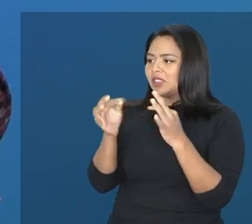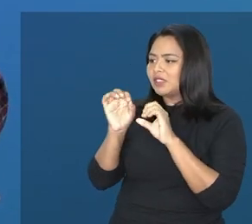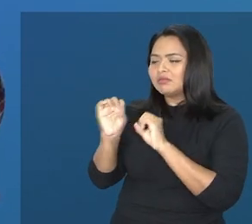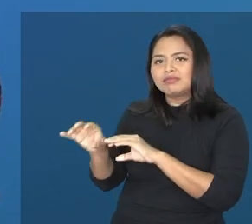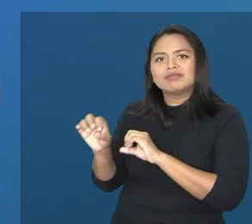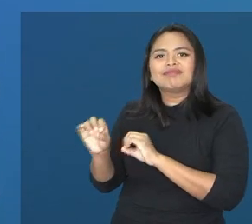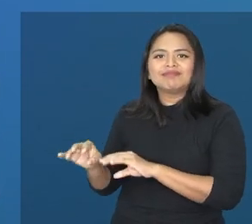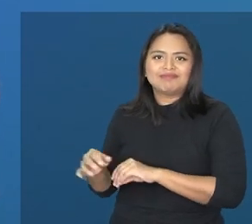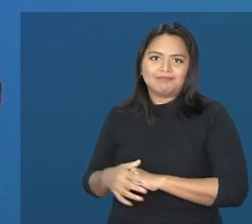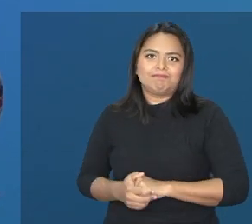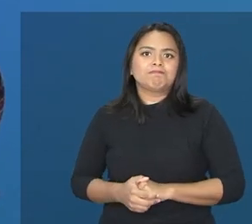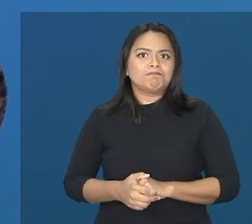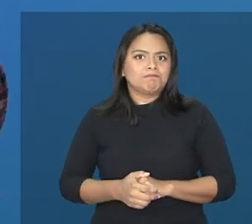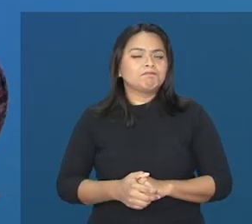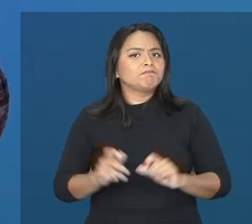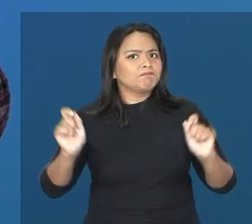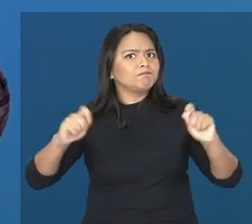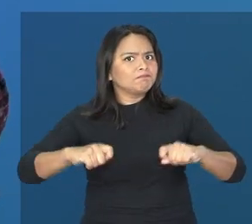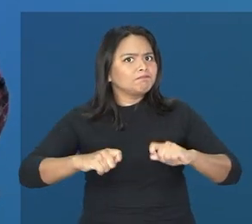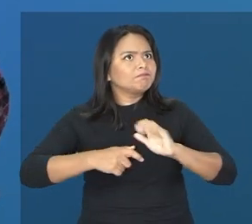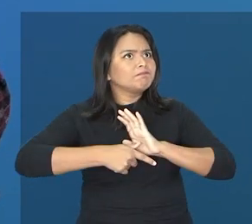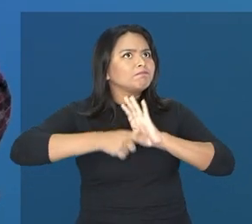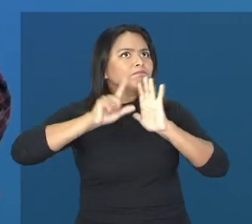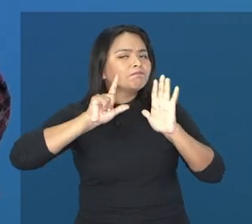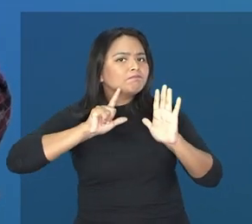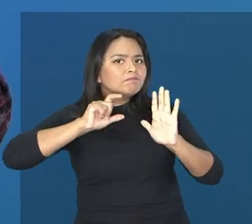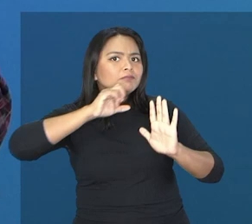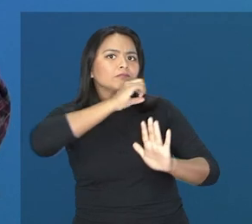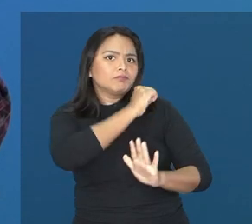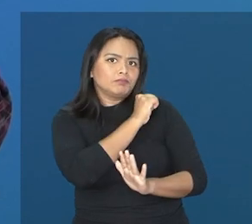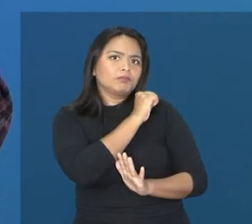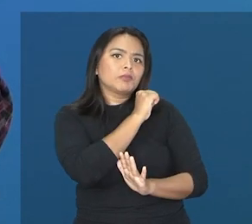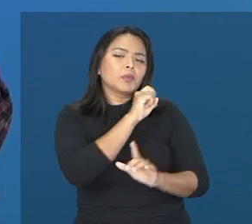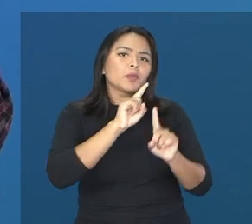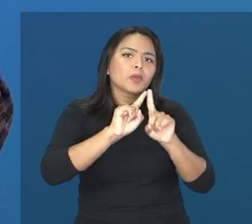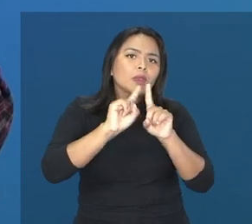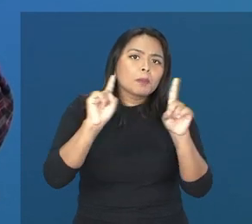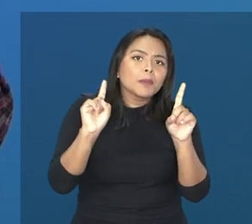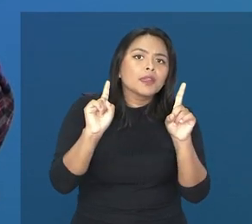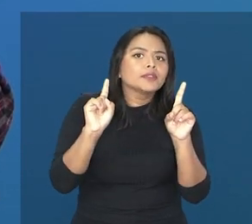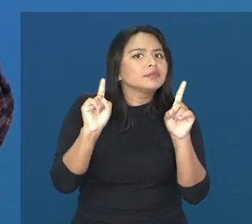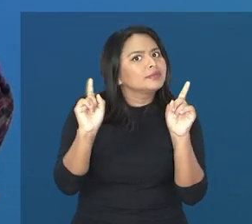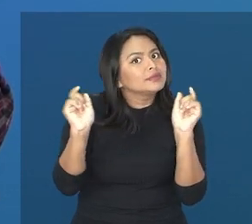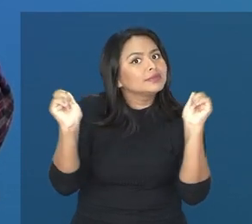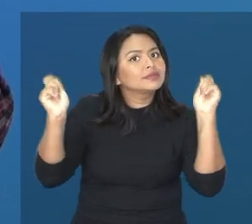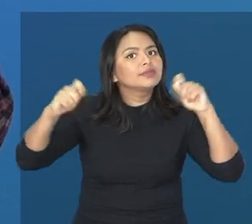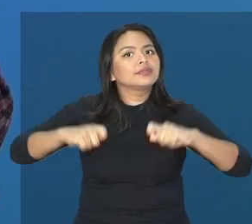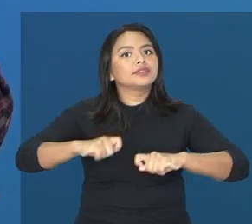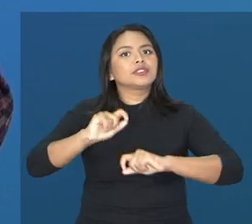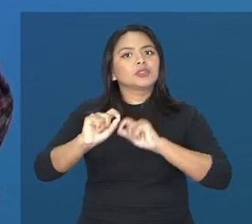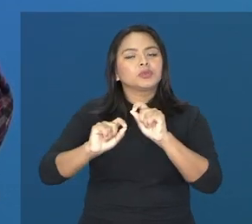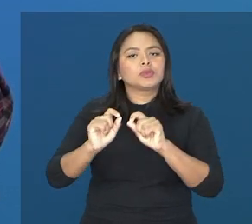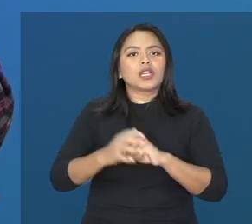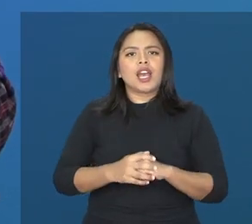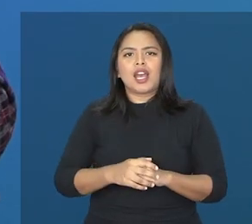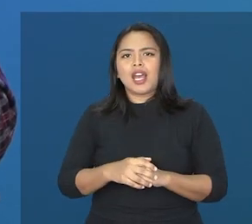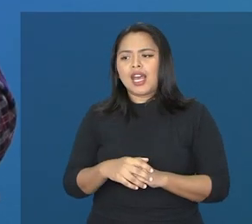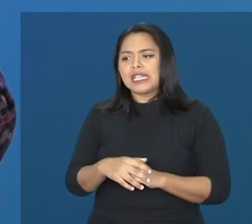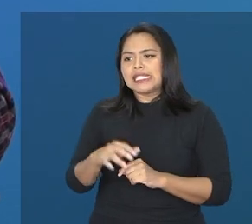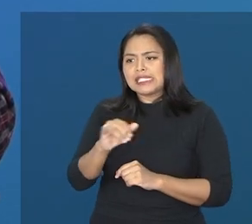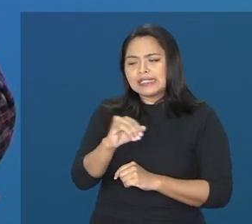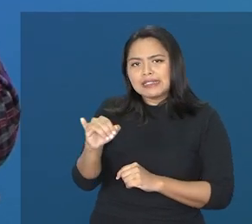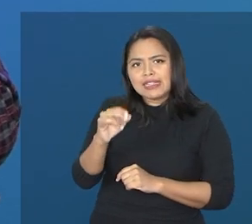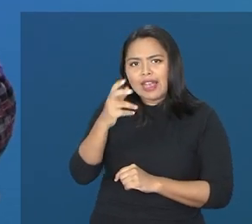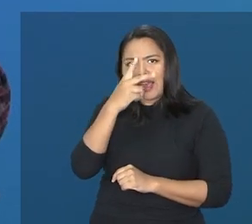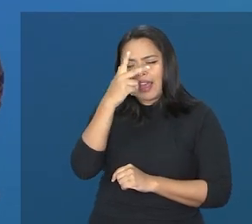precocidade, ela pode acontecer, e isso significa o quê? Que existe um substrato. Pode haver, se a criança